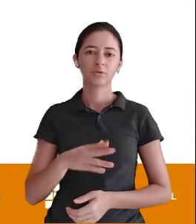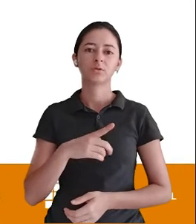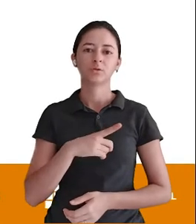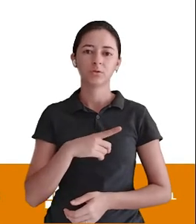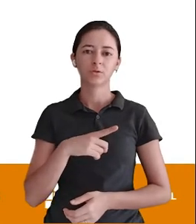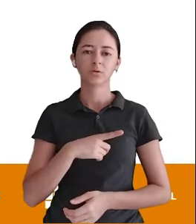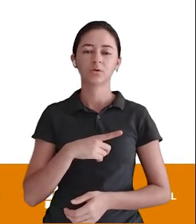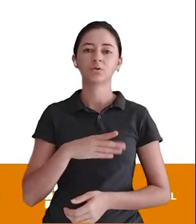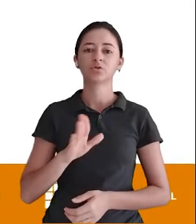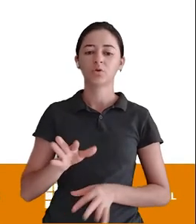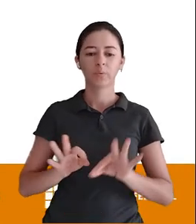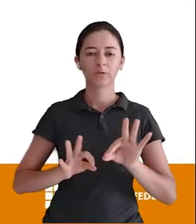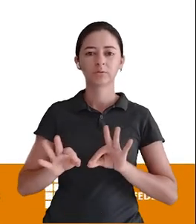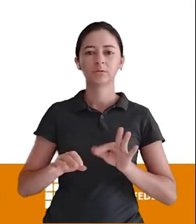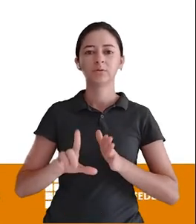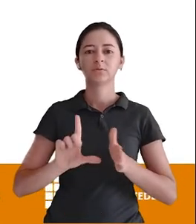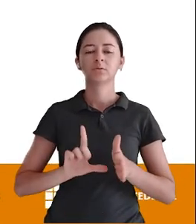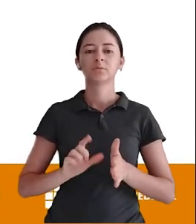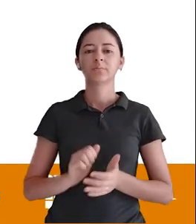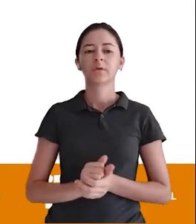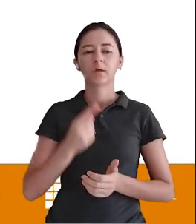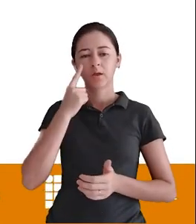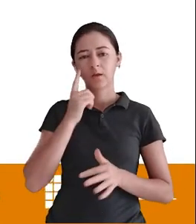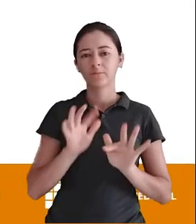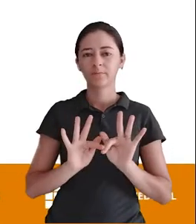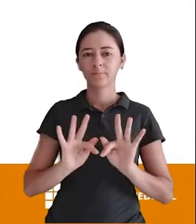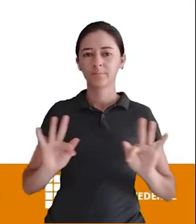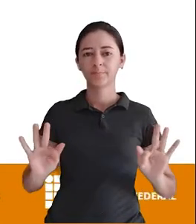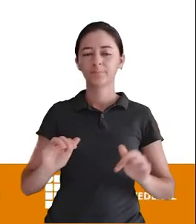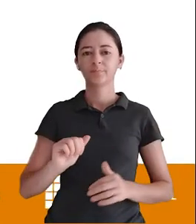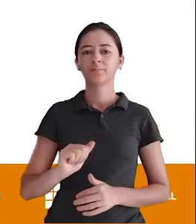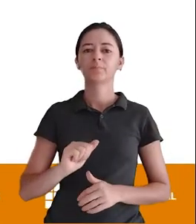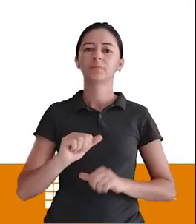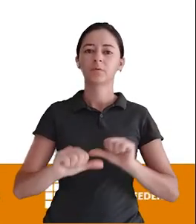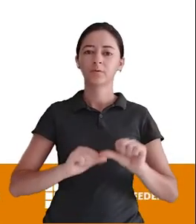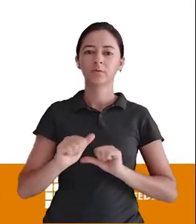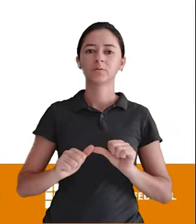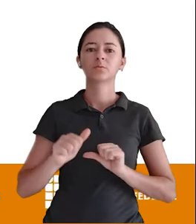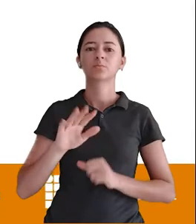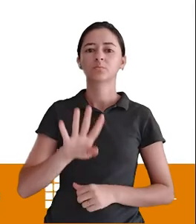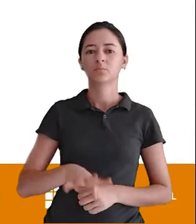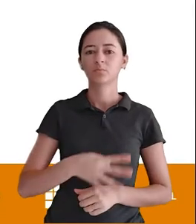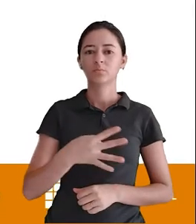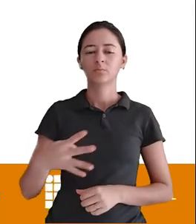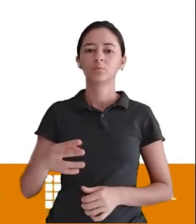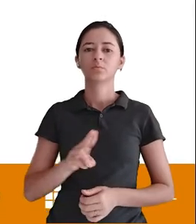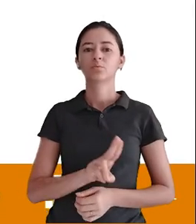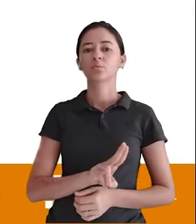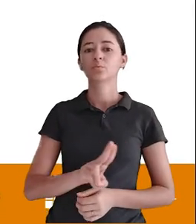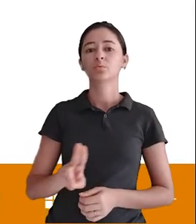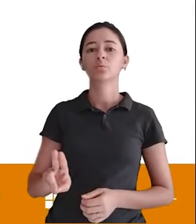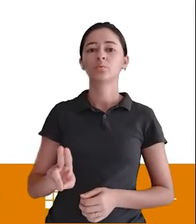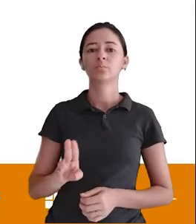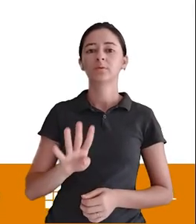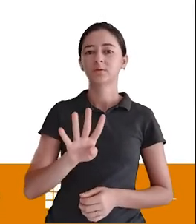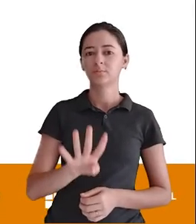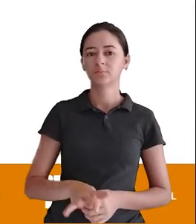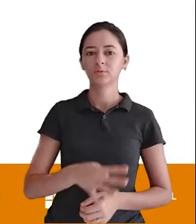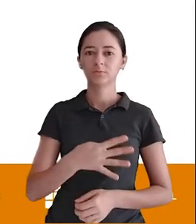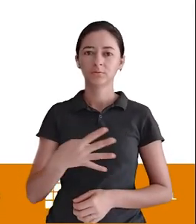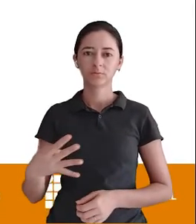Obviamente Como eu já falei Então aqui é a sintaxe Olha só Alter Table Nome da tabela